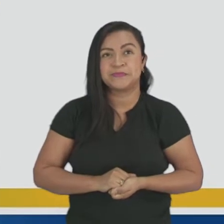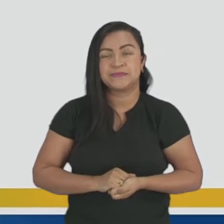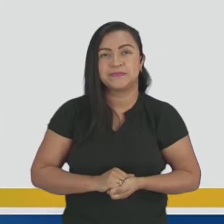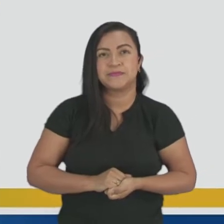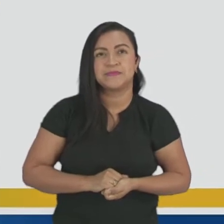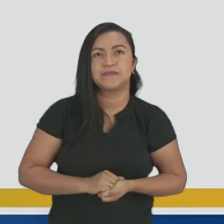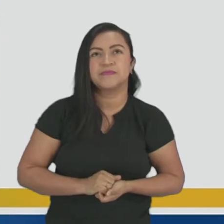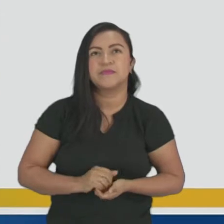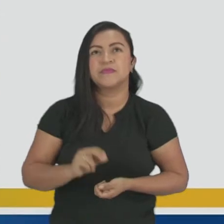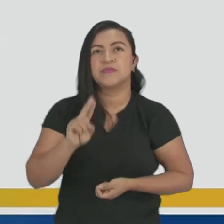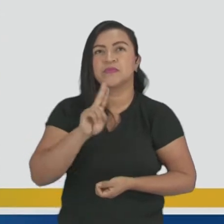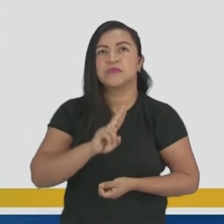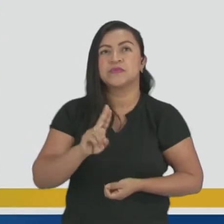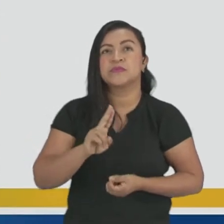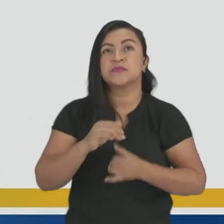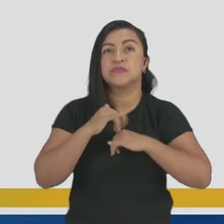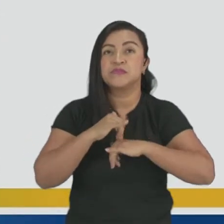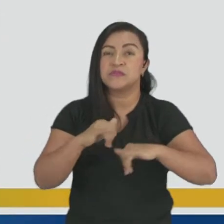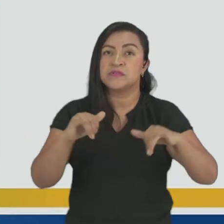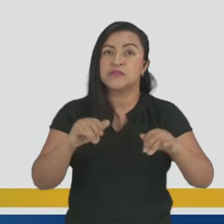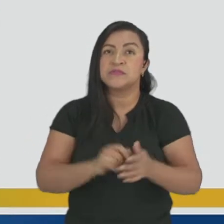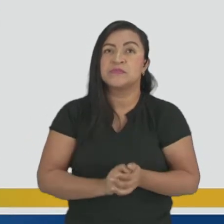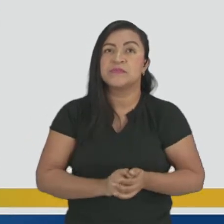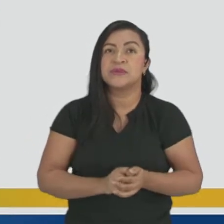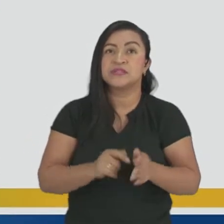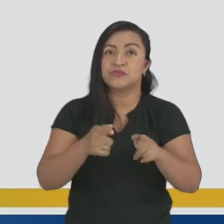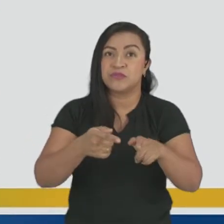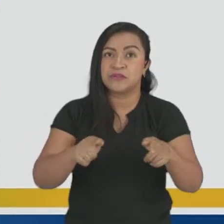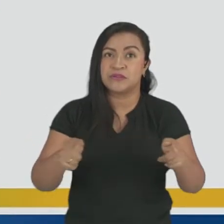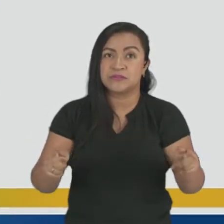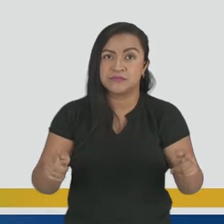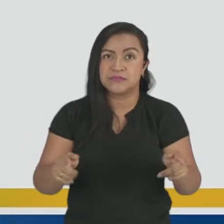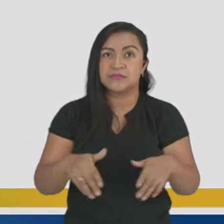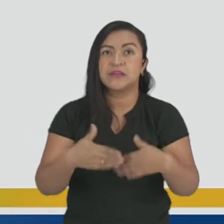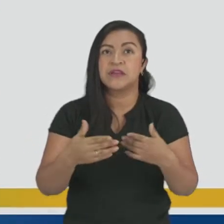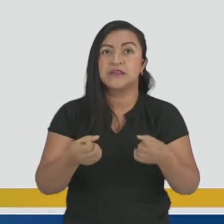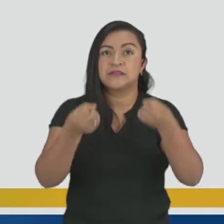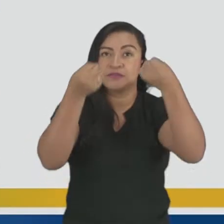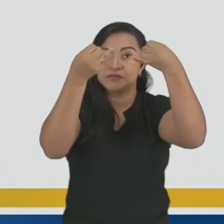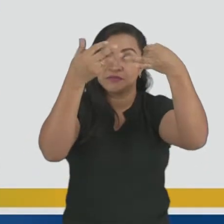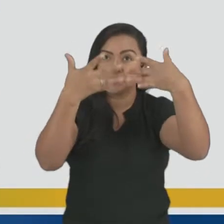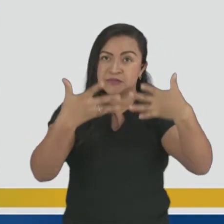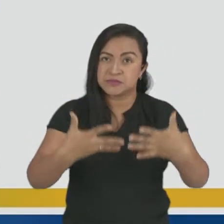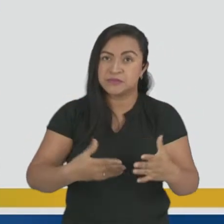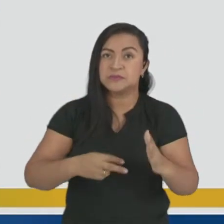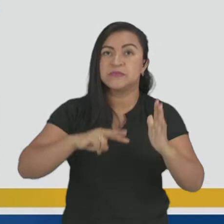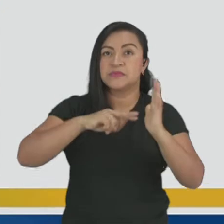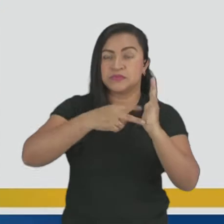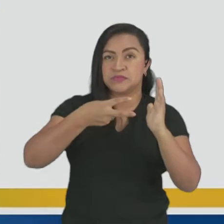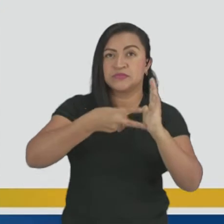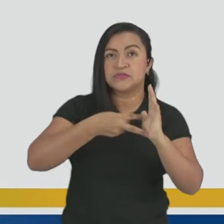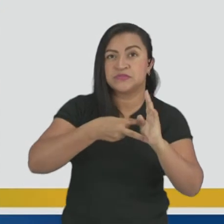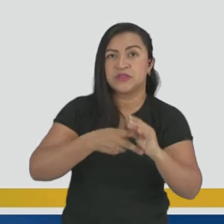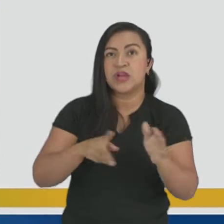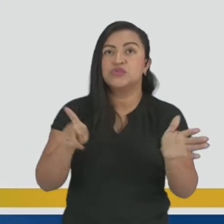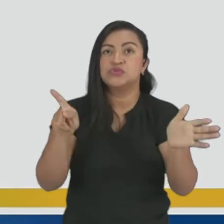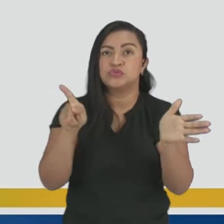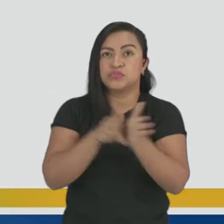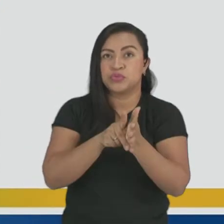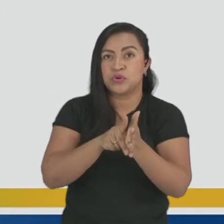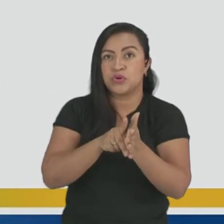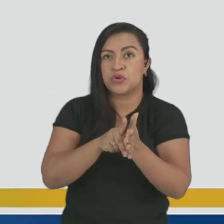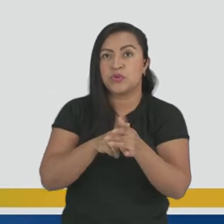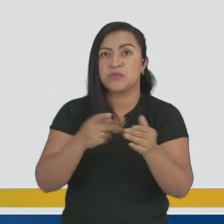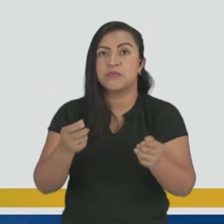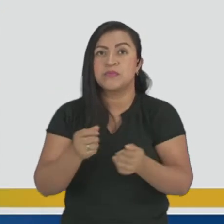Uso do dicionário, informações gramaticais. O que ele tem? Além de explicar os significados próprios e figurados das palavras, os